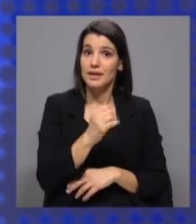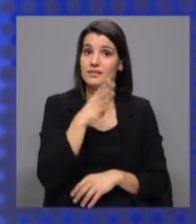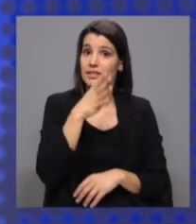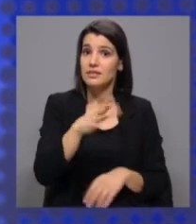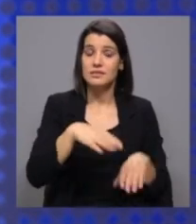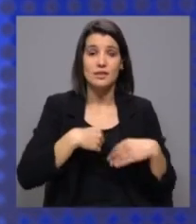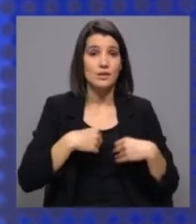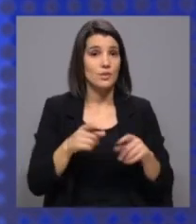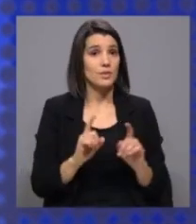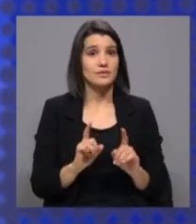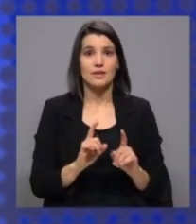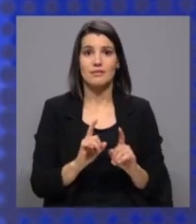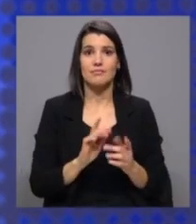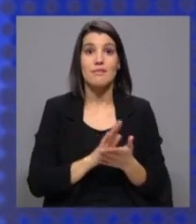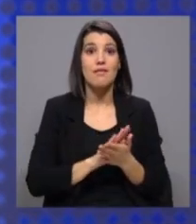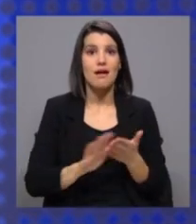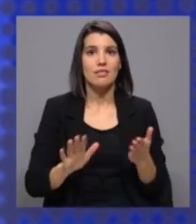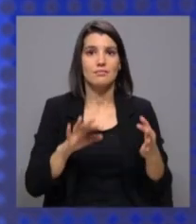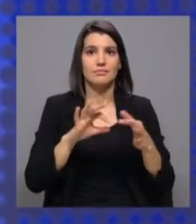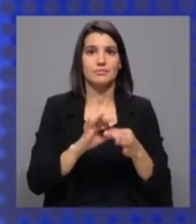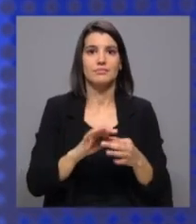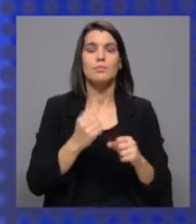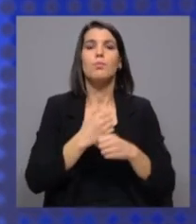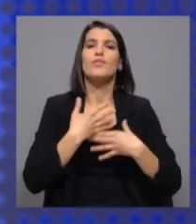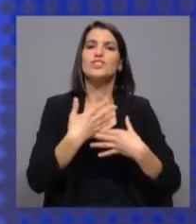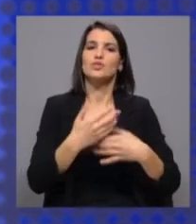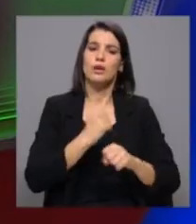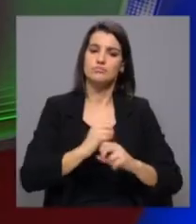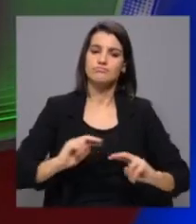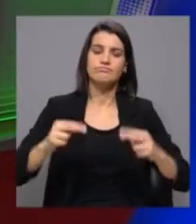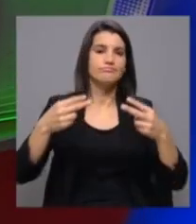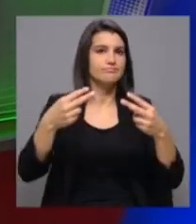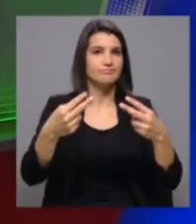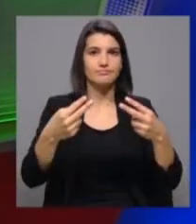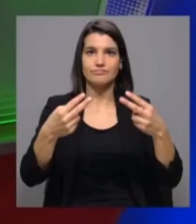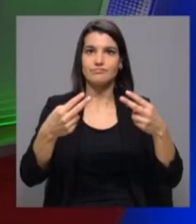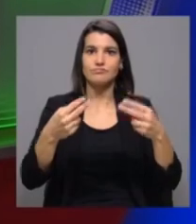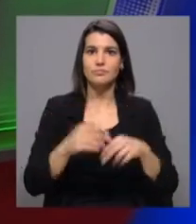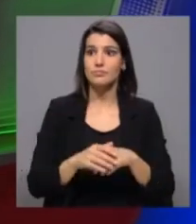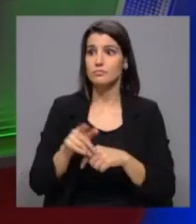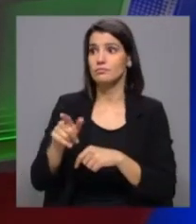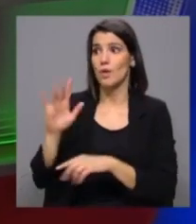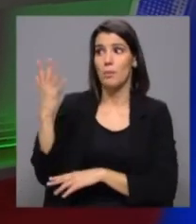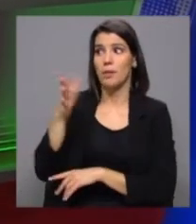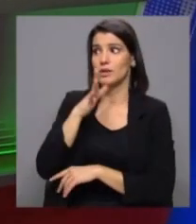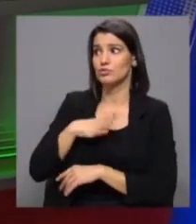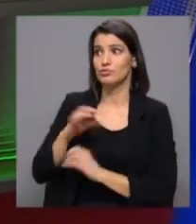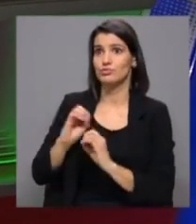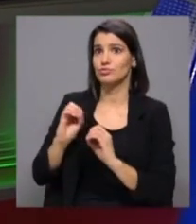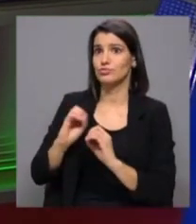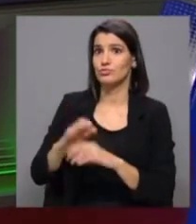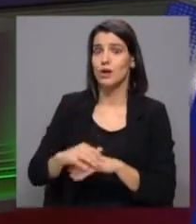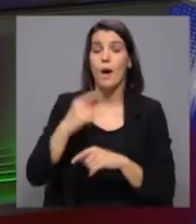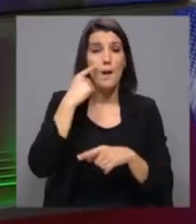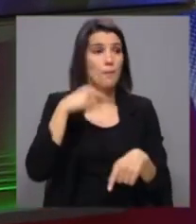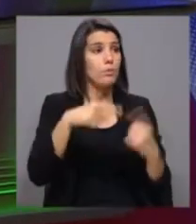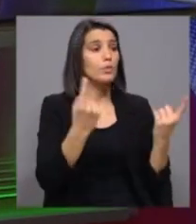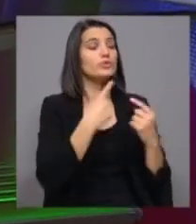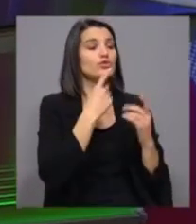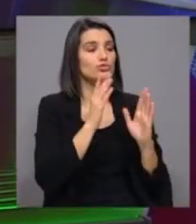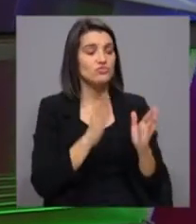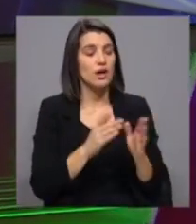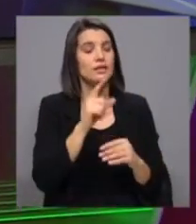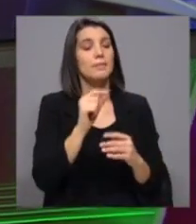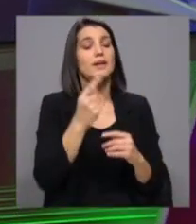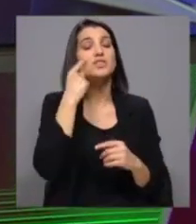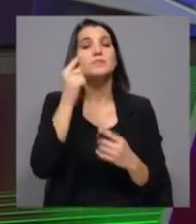aceitaria nada sobre as carreiras dos profissionais. Aliás, disse publicamente até já que mesmo na especialidade